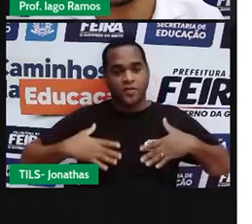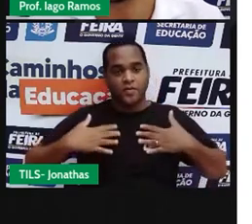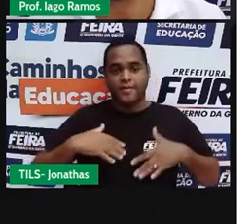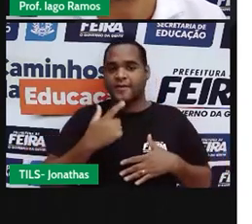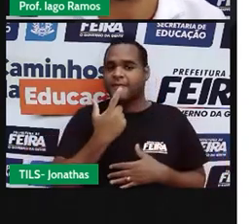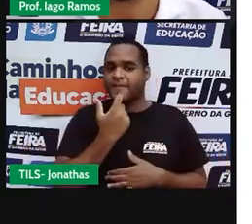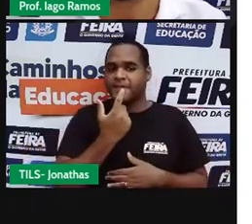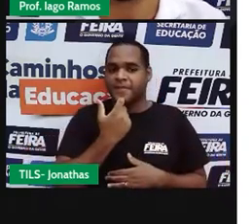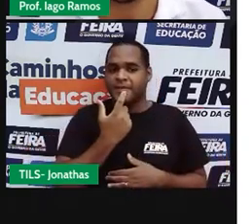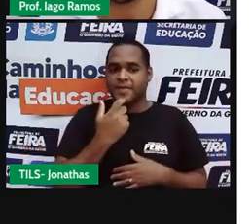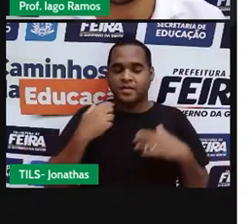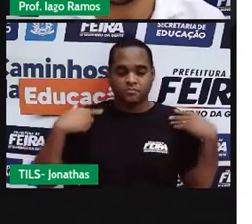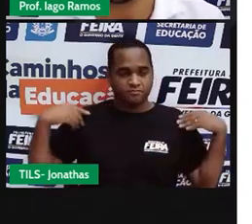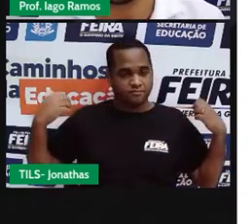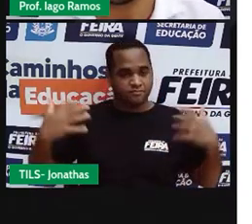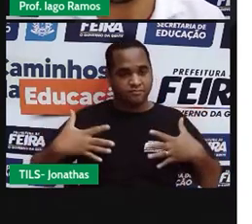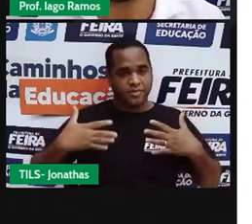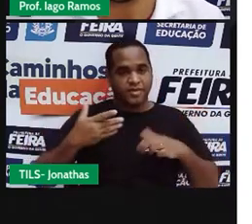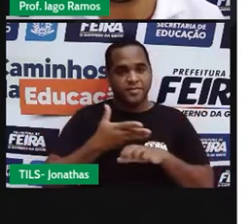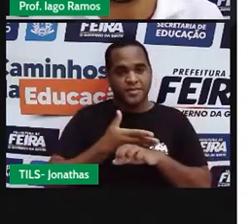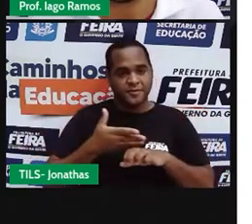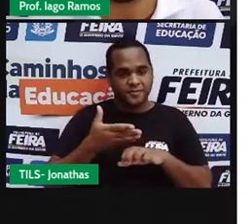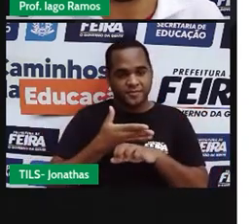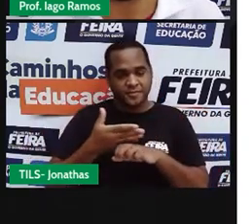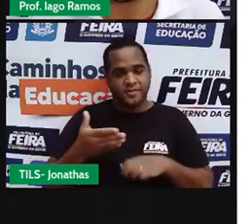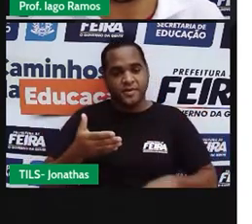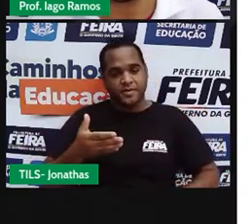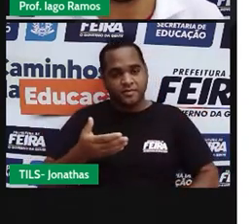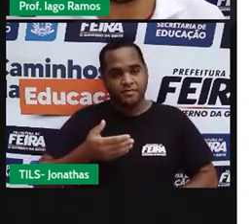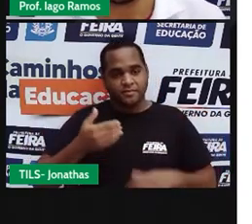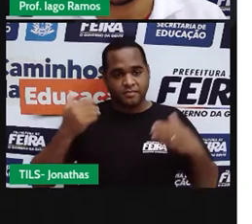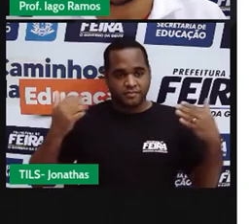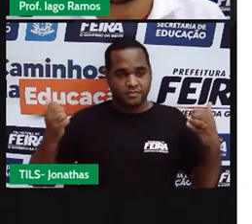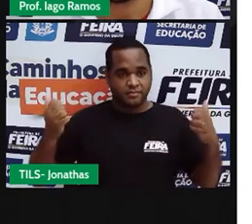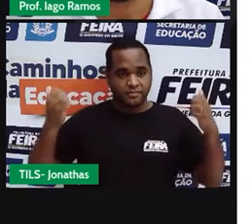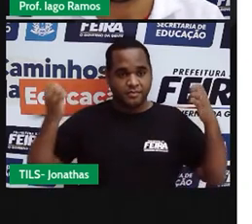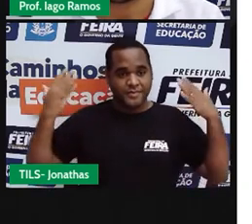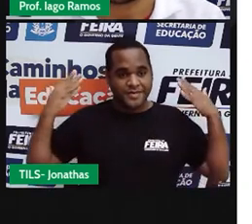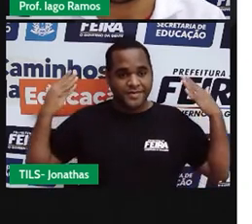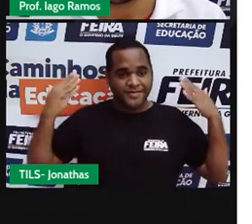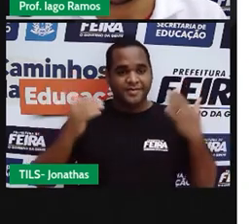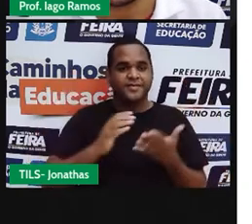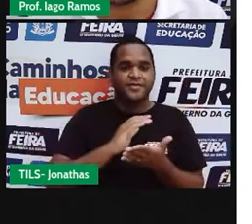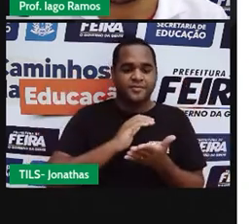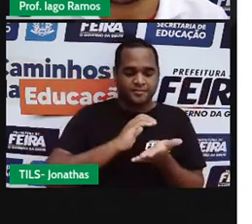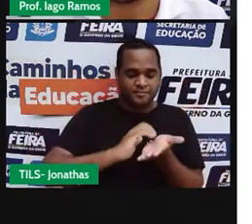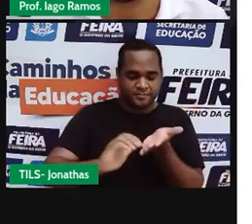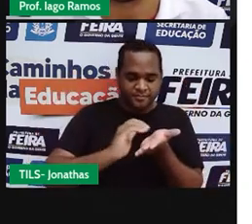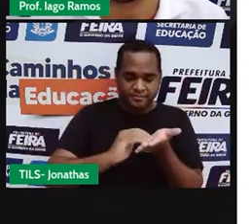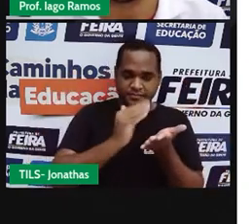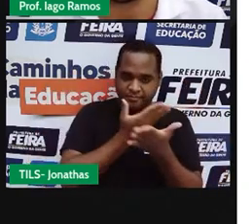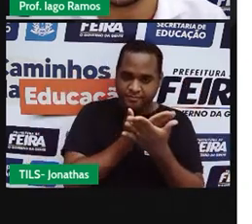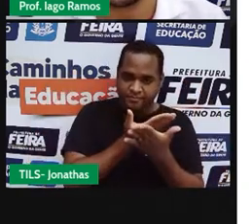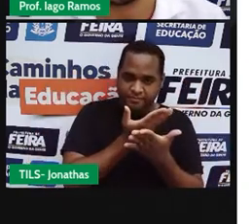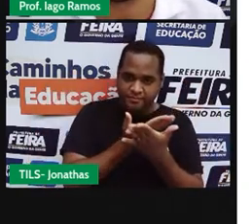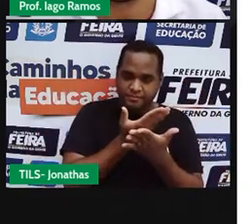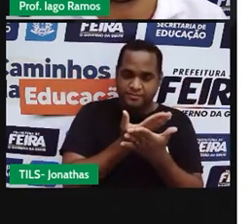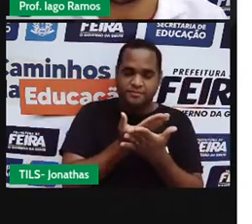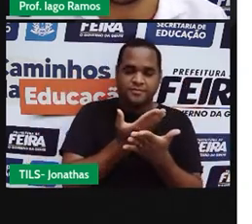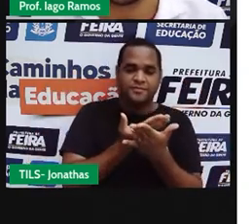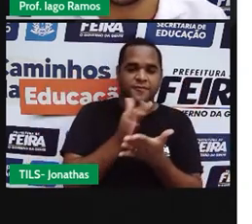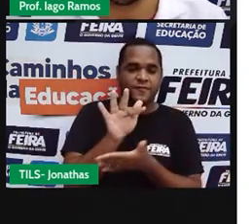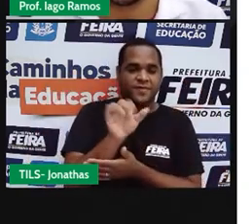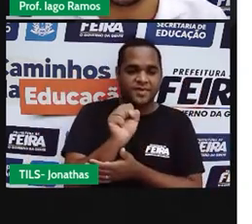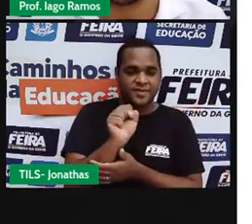vermelha, por cima um jaleco branco e atrás de mim o cartaz da Secretaria Municipal